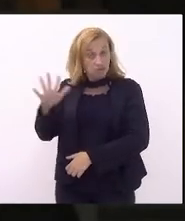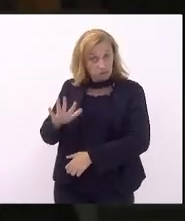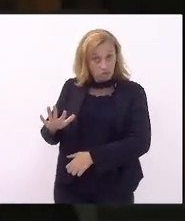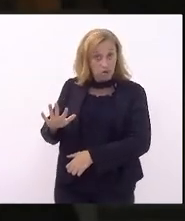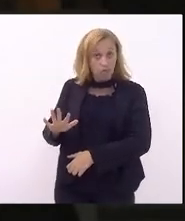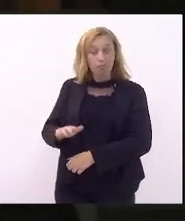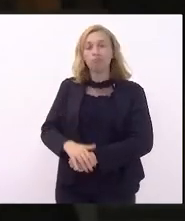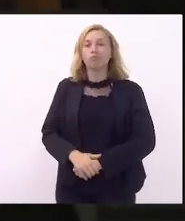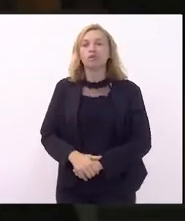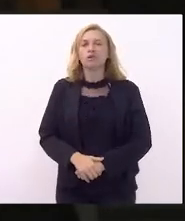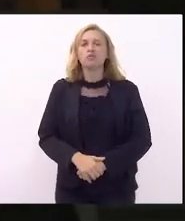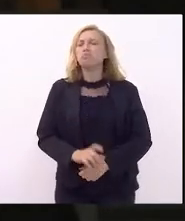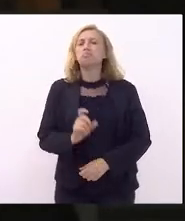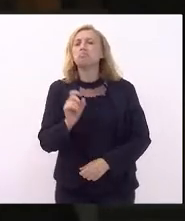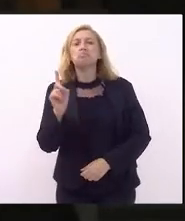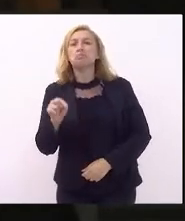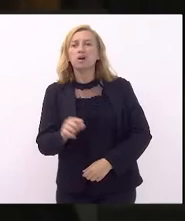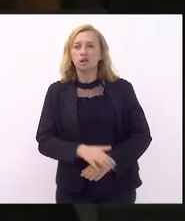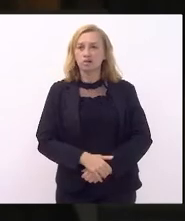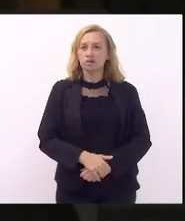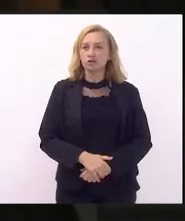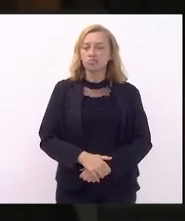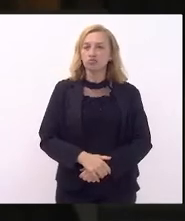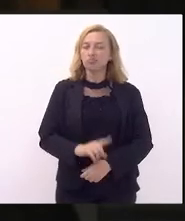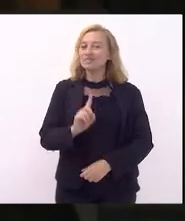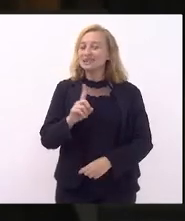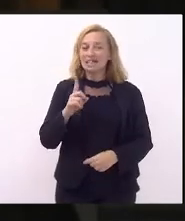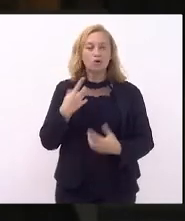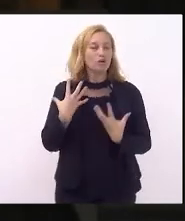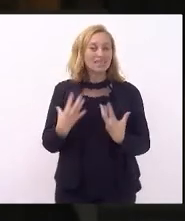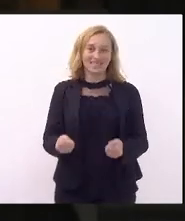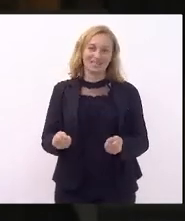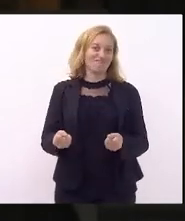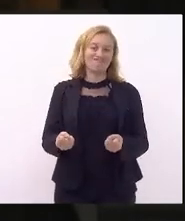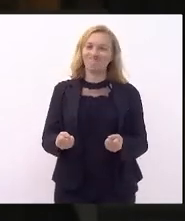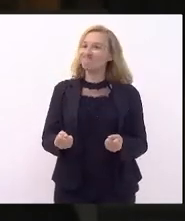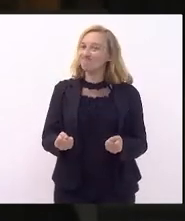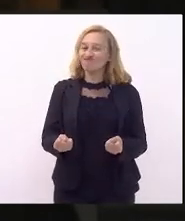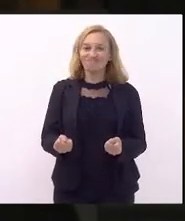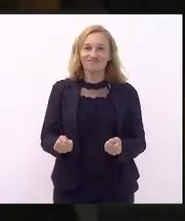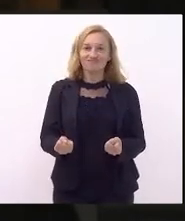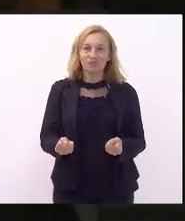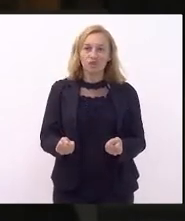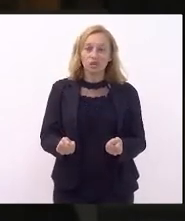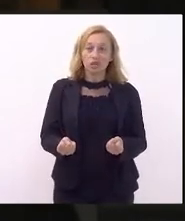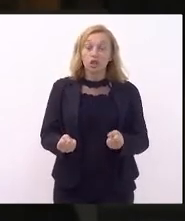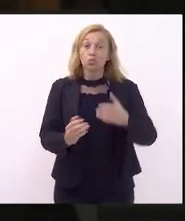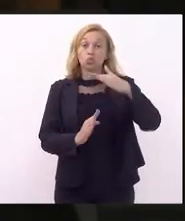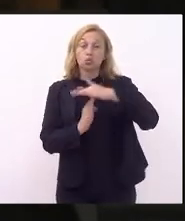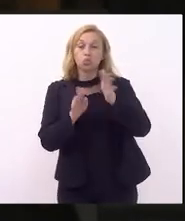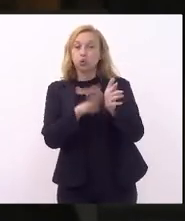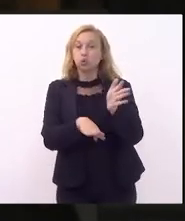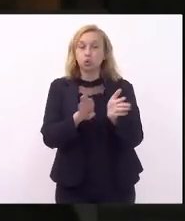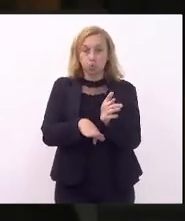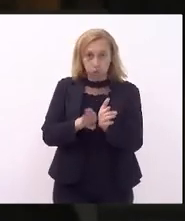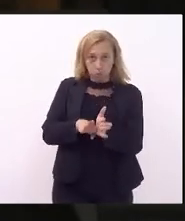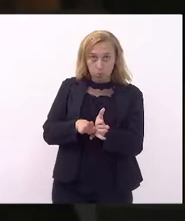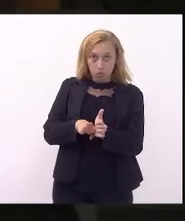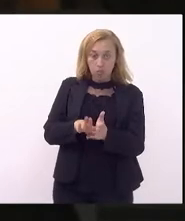é não concordar que no teto de gastos